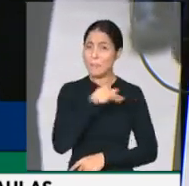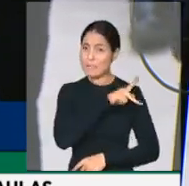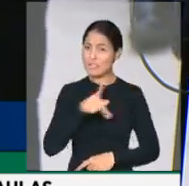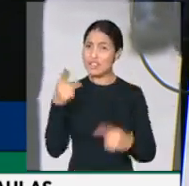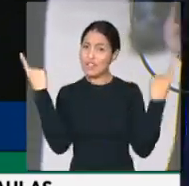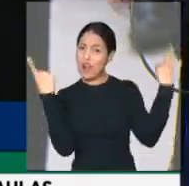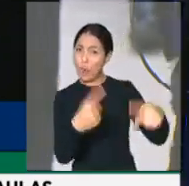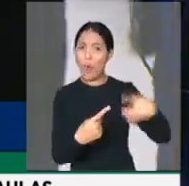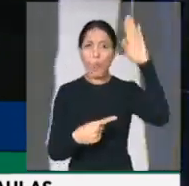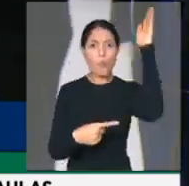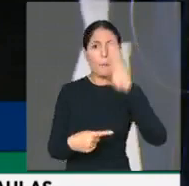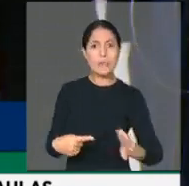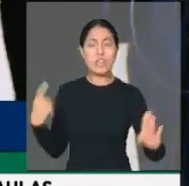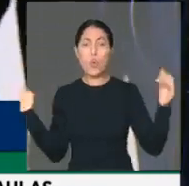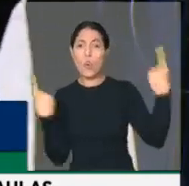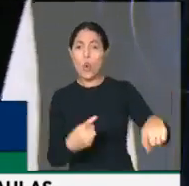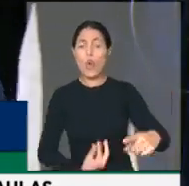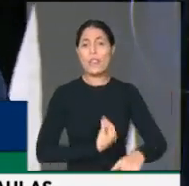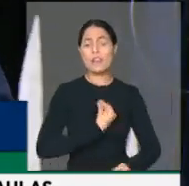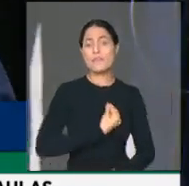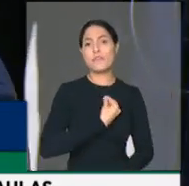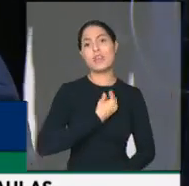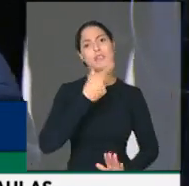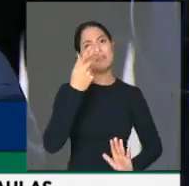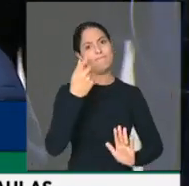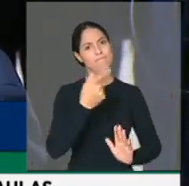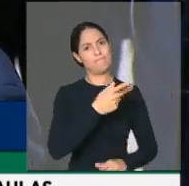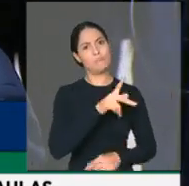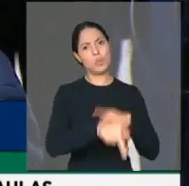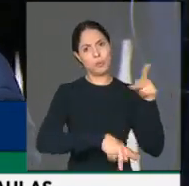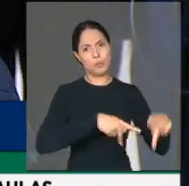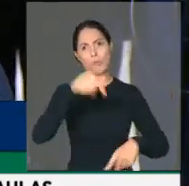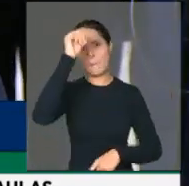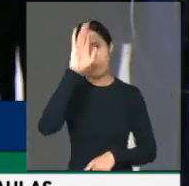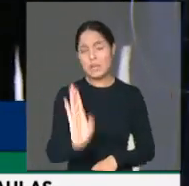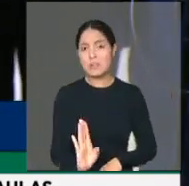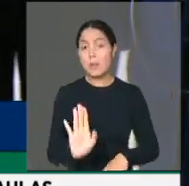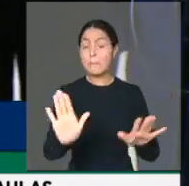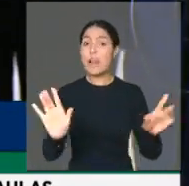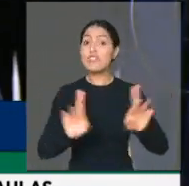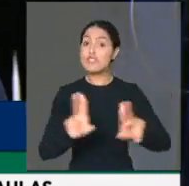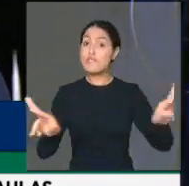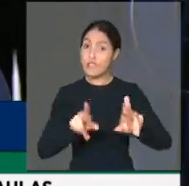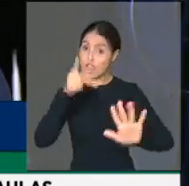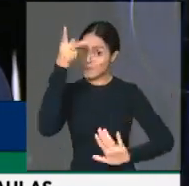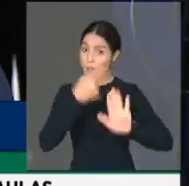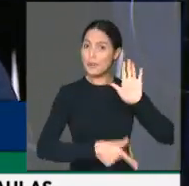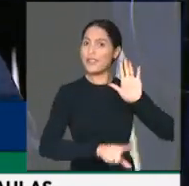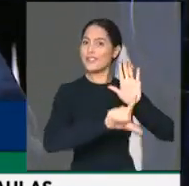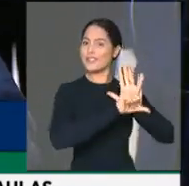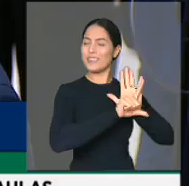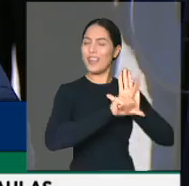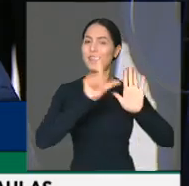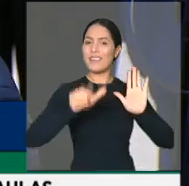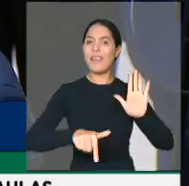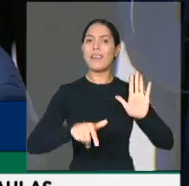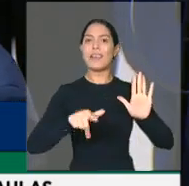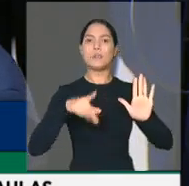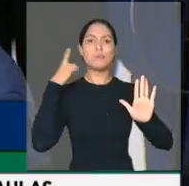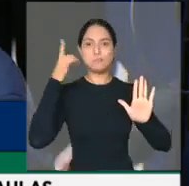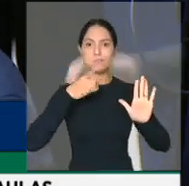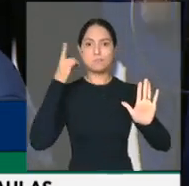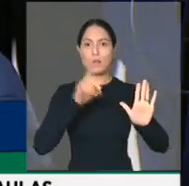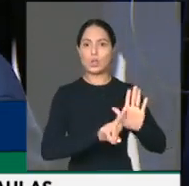brasileiros. Ao contrário desse projeto do deputado Hildo Rocha, da deputada doutora Dorinha, que procuram